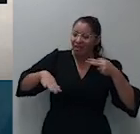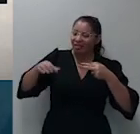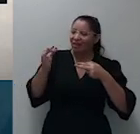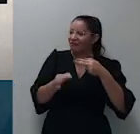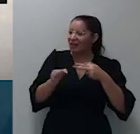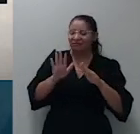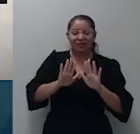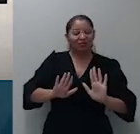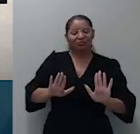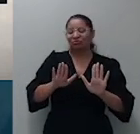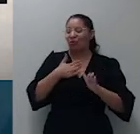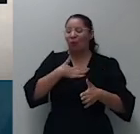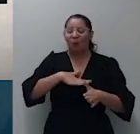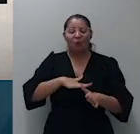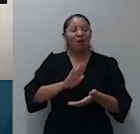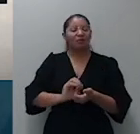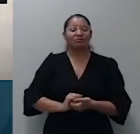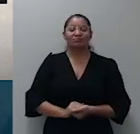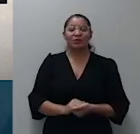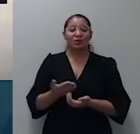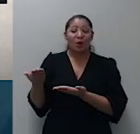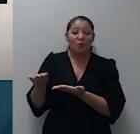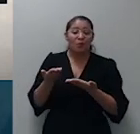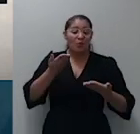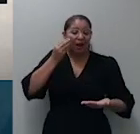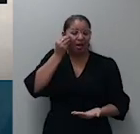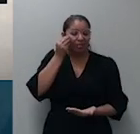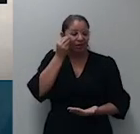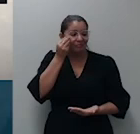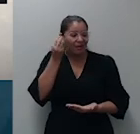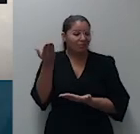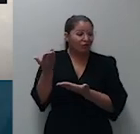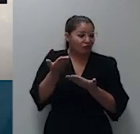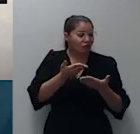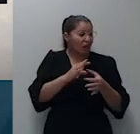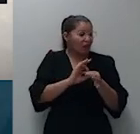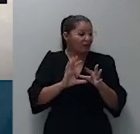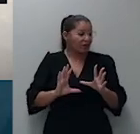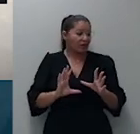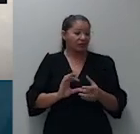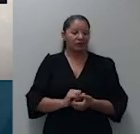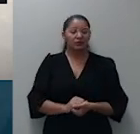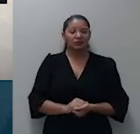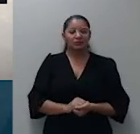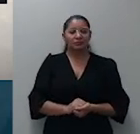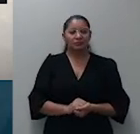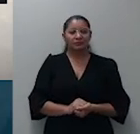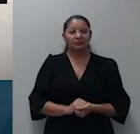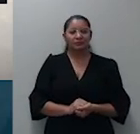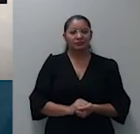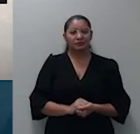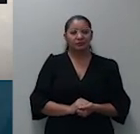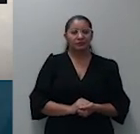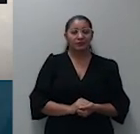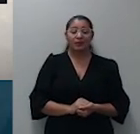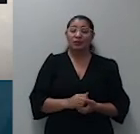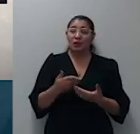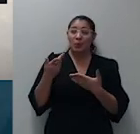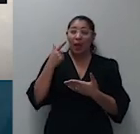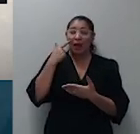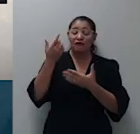comparecimento espontâneo. Ademais, evidencia-se que o hora recorrente for efetivamente